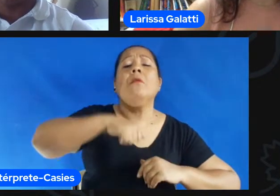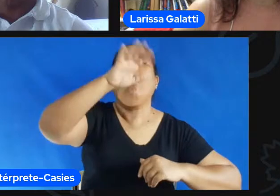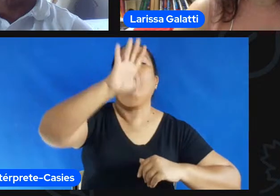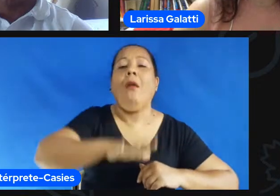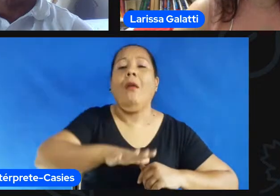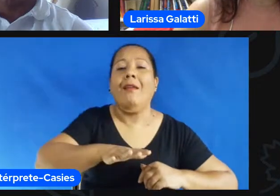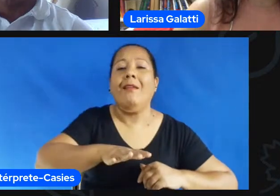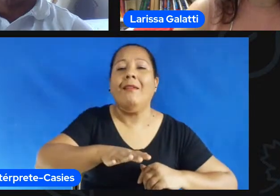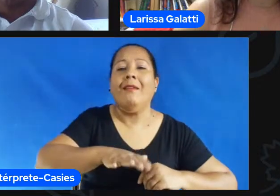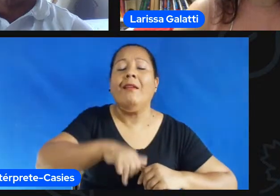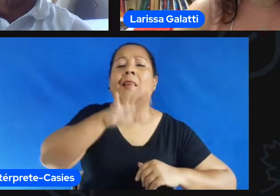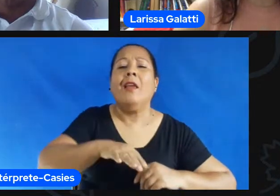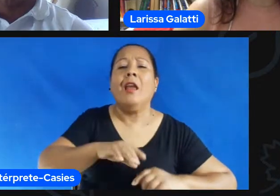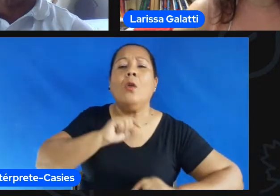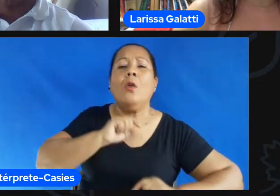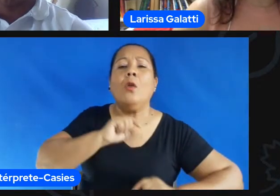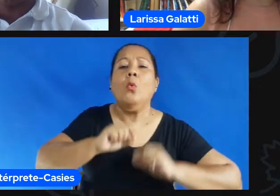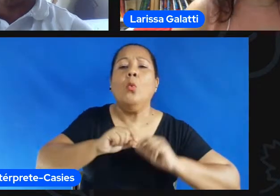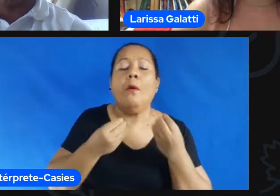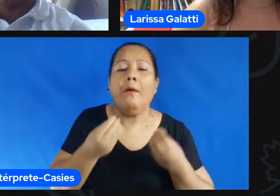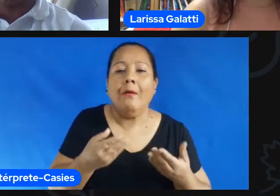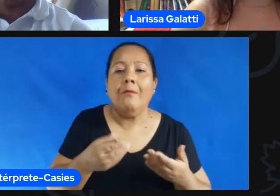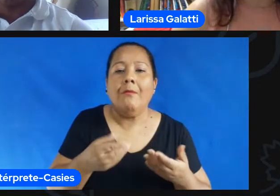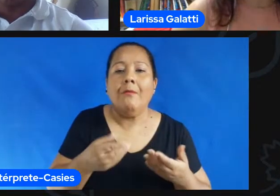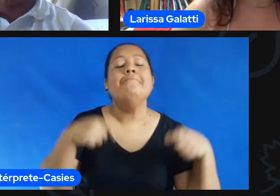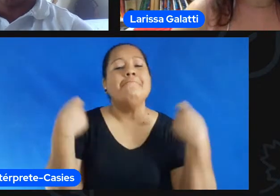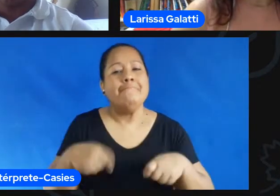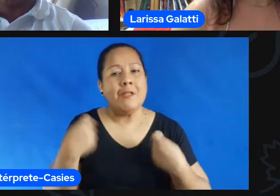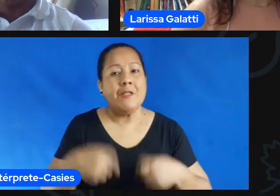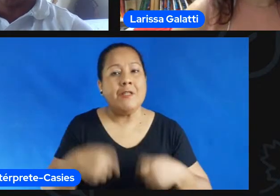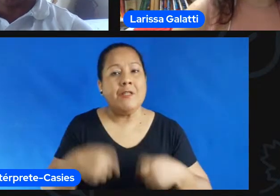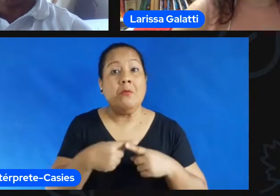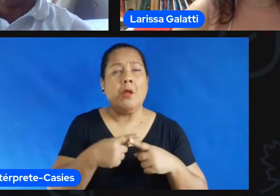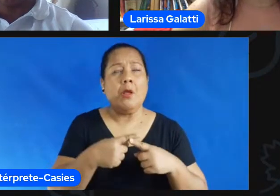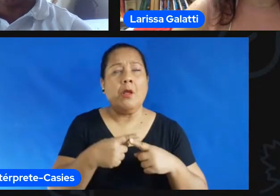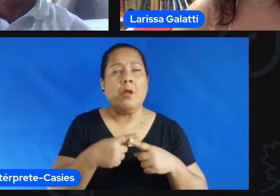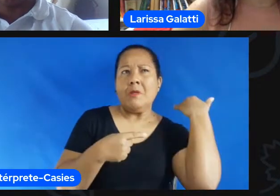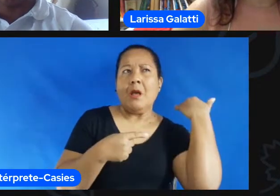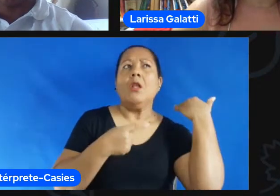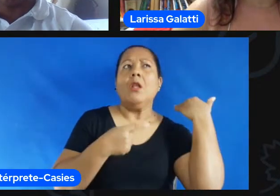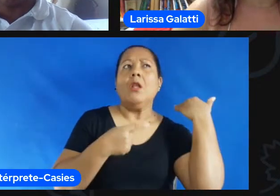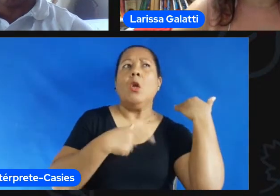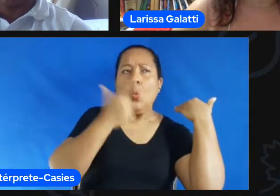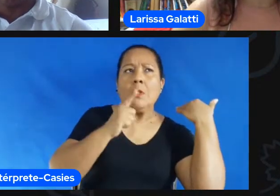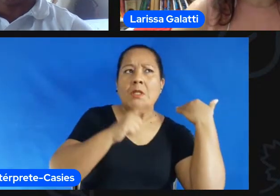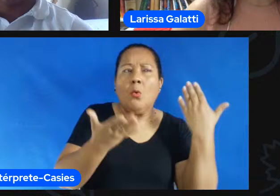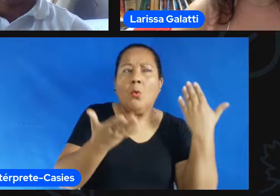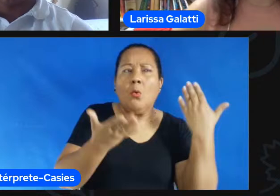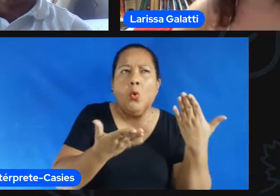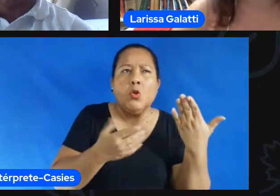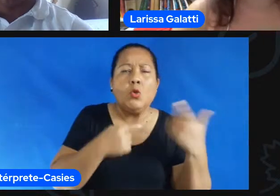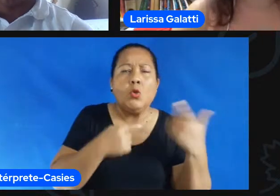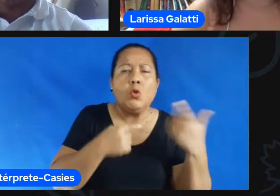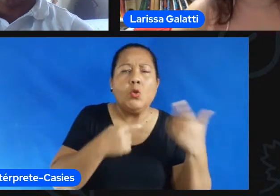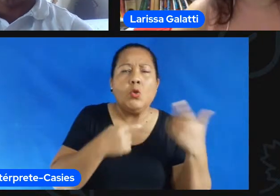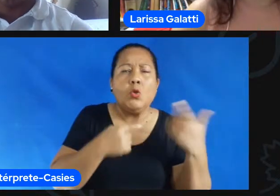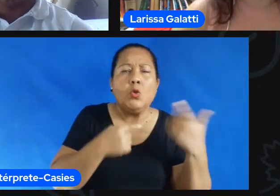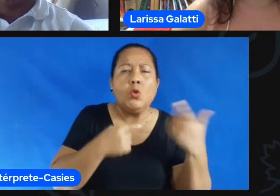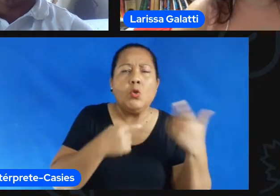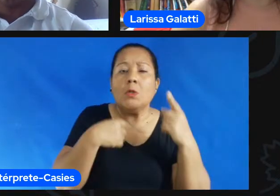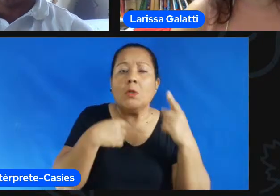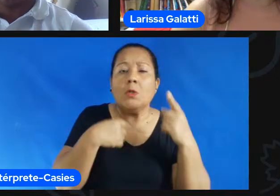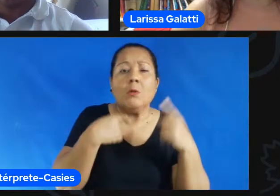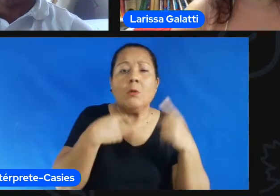fiz ontem funciona ótimo mas o que eu faço hoje pode funcionar mais né e eu posso construir isso com o meu grupo aí eu falei de novo dos